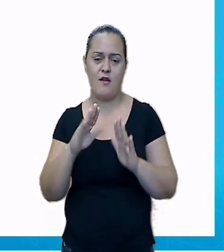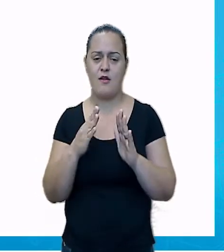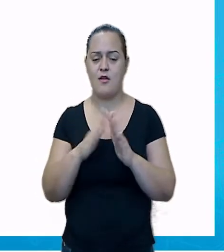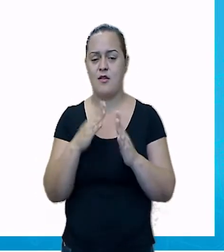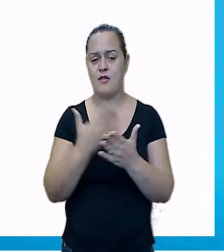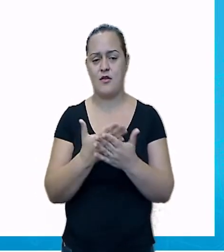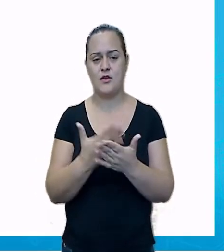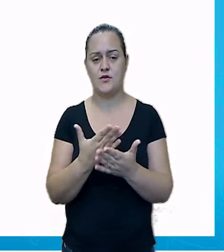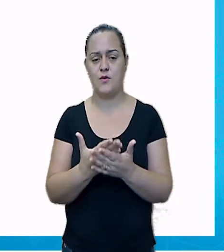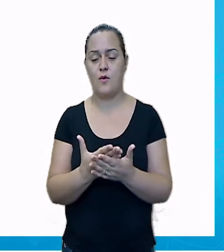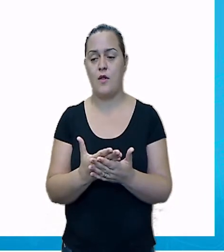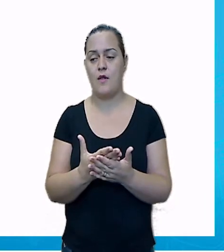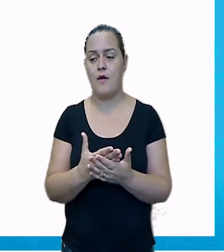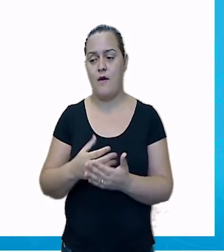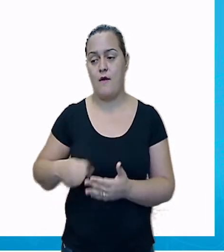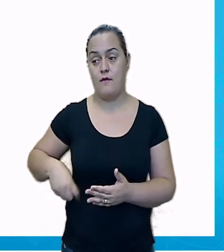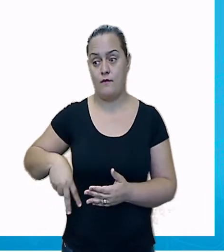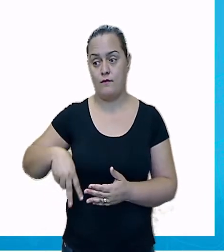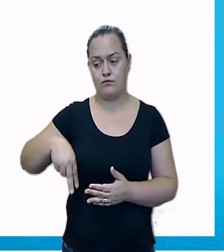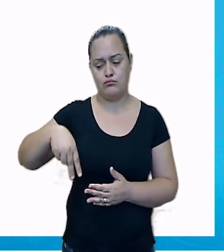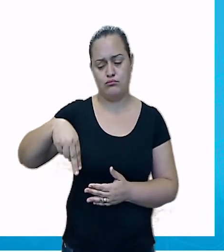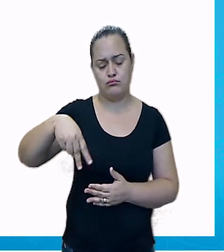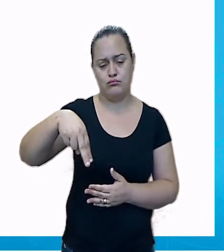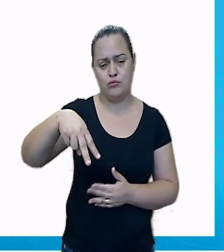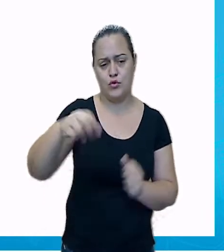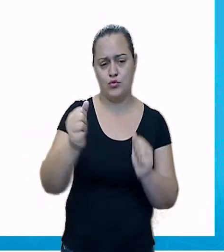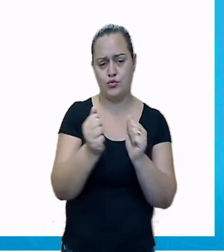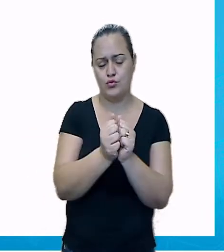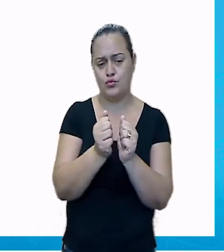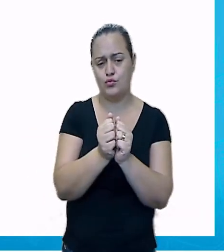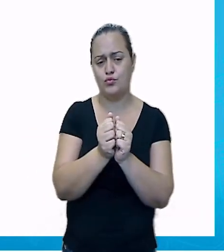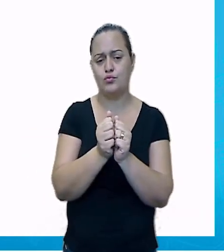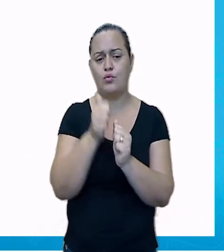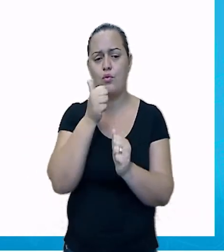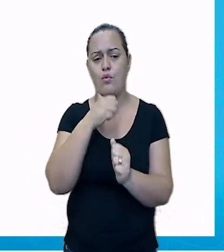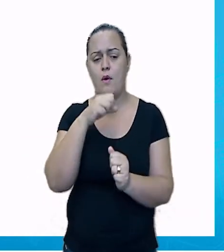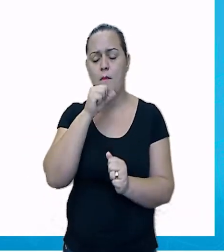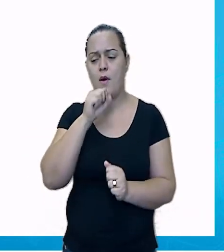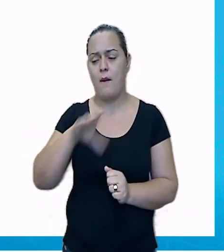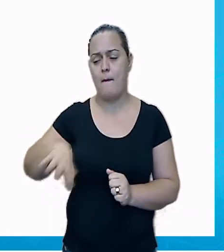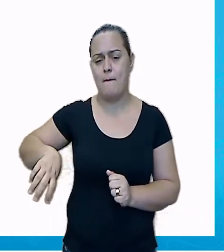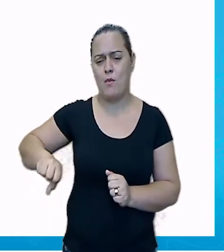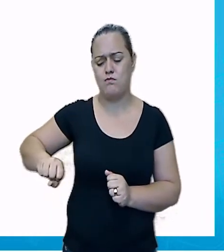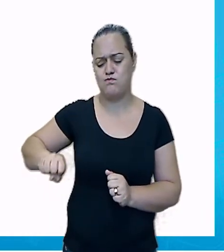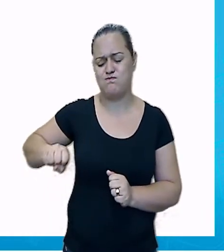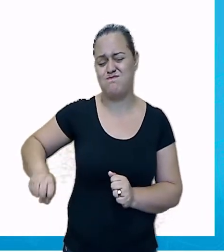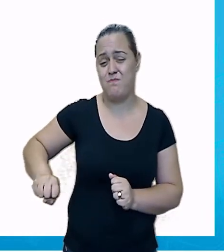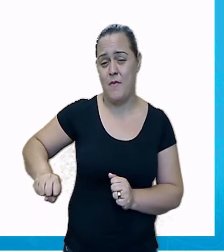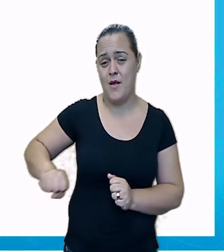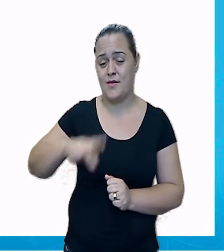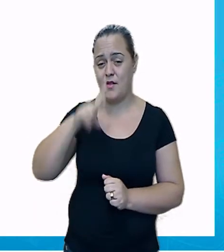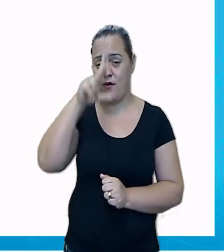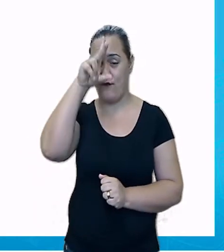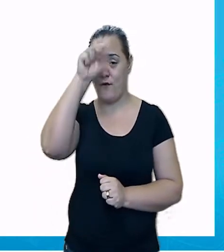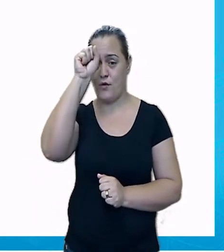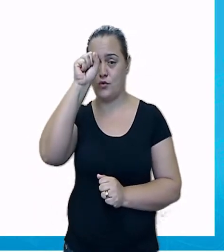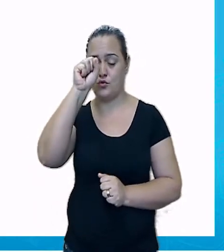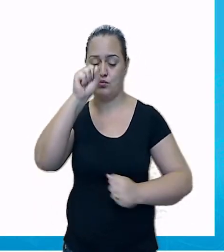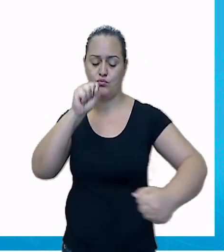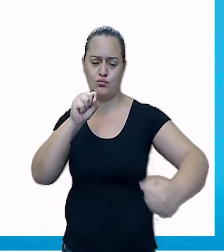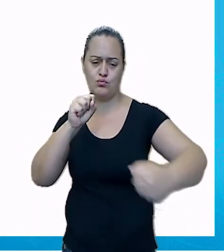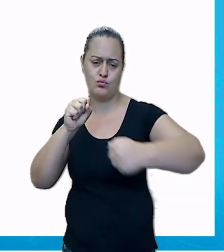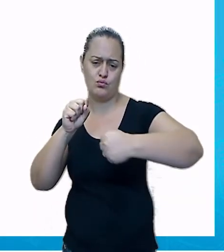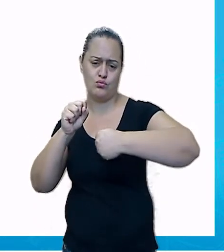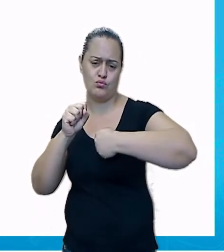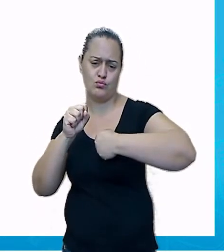bem forte a mão da mãe. Com a outra mão, ela aperta o ursinho sobre o seu